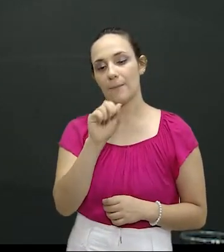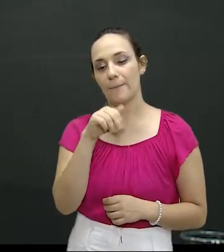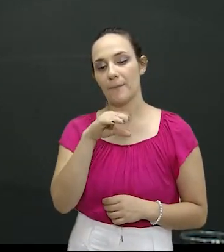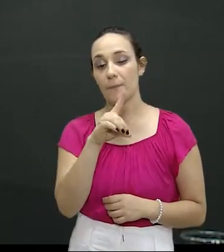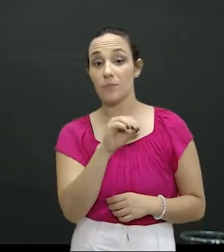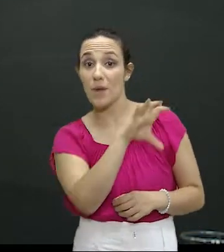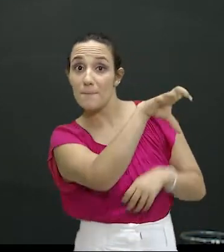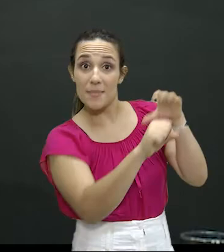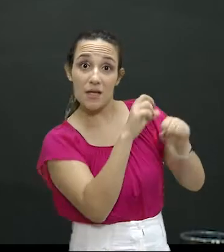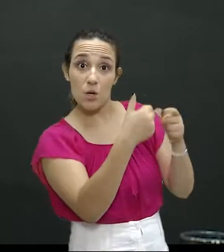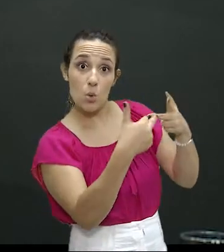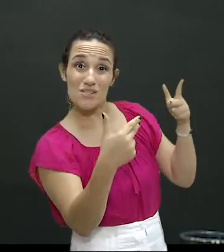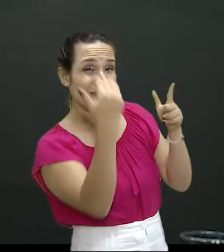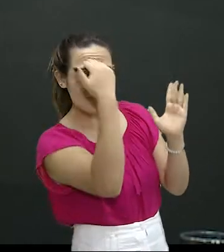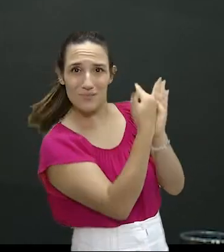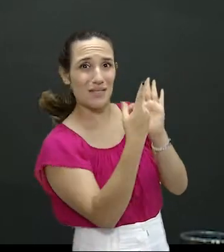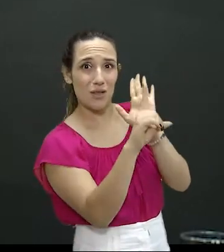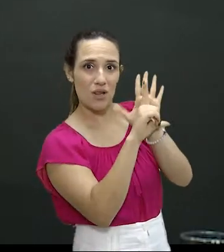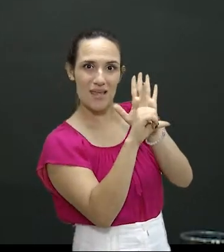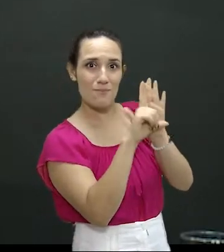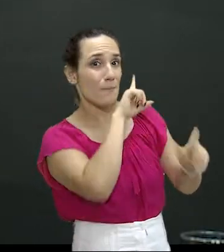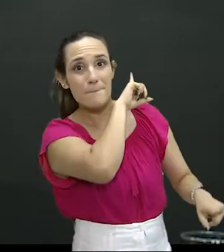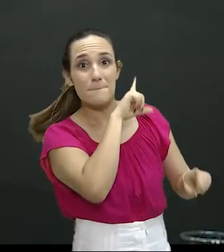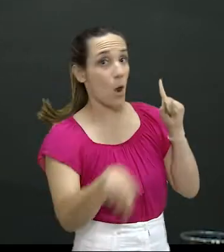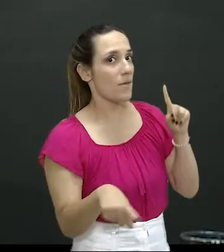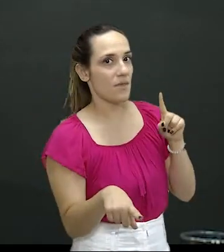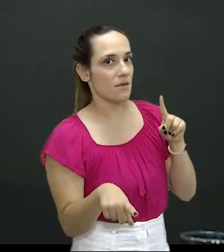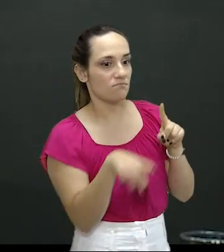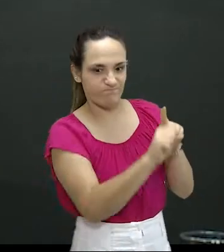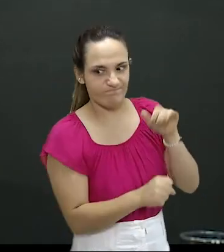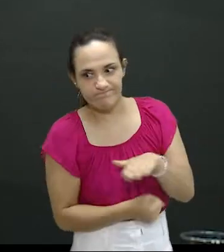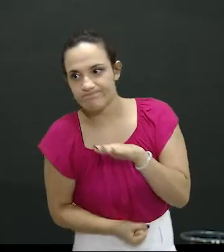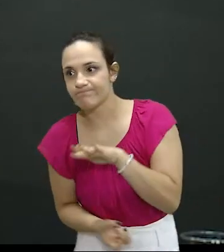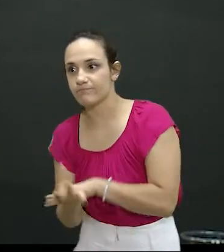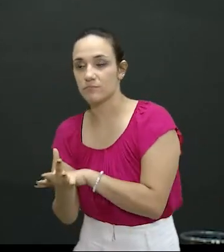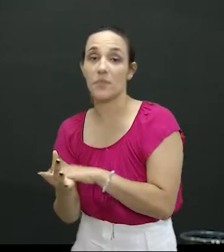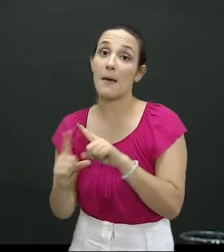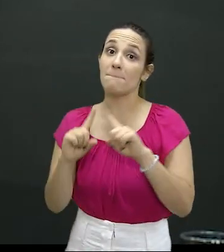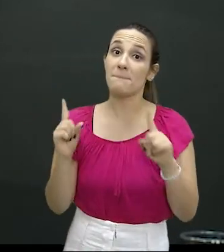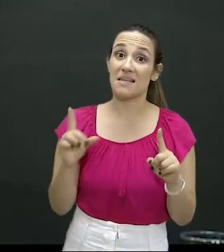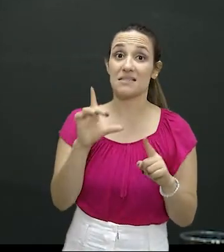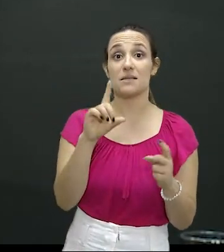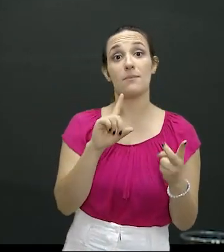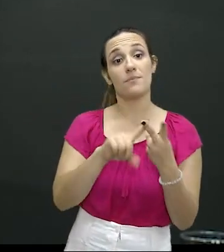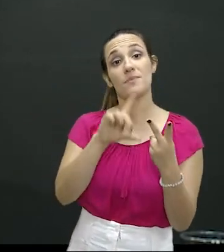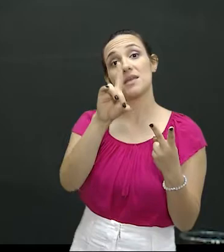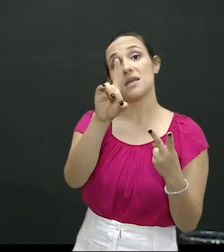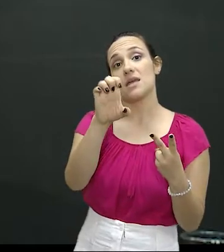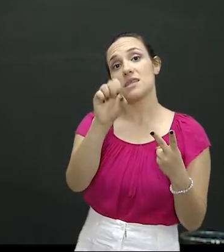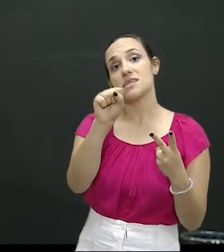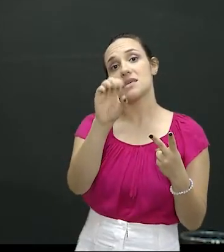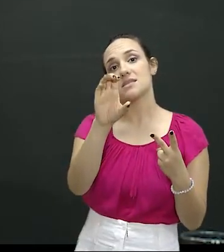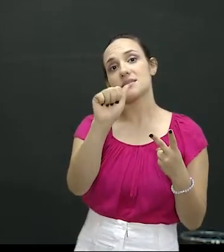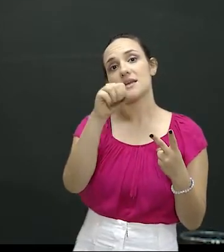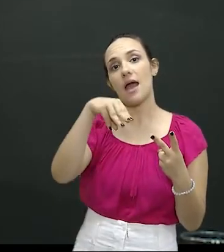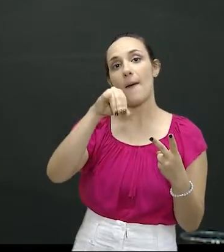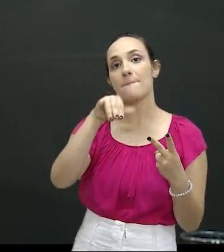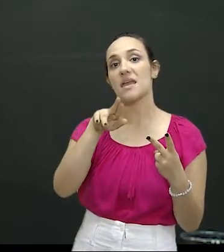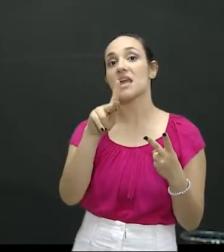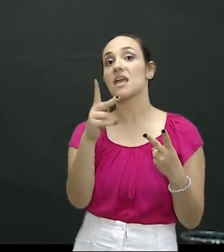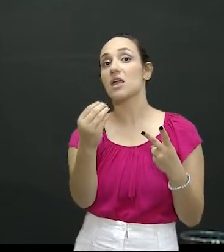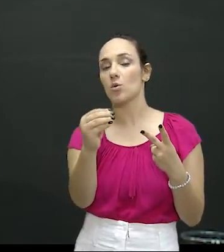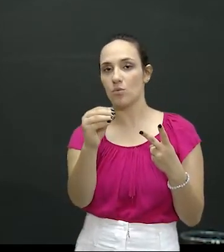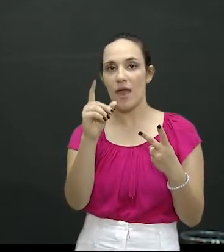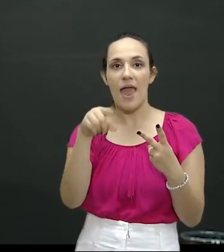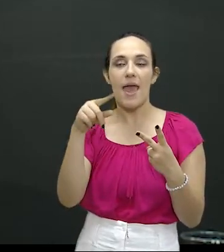ingresso proibido no país e o descaminho são aquelas mercadorias que possuem a circulação aqui, é lista no país, mas não é pago